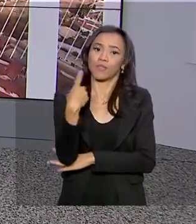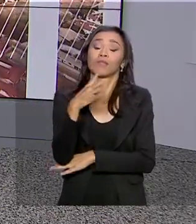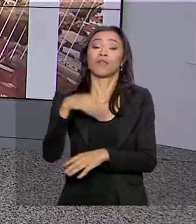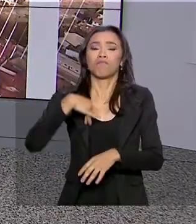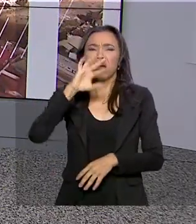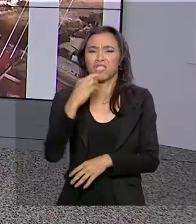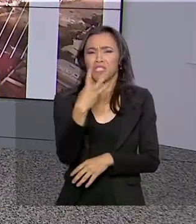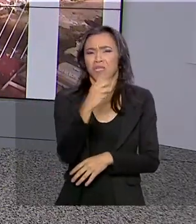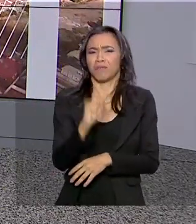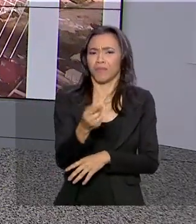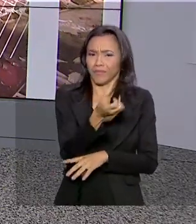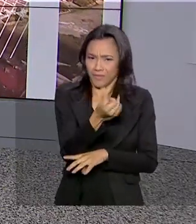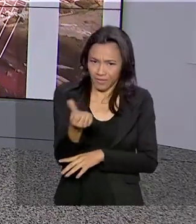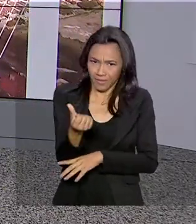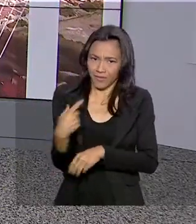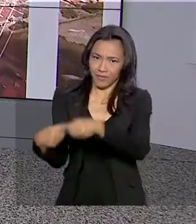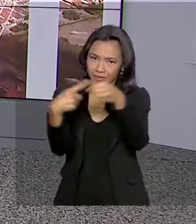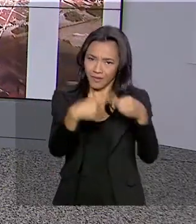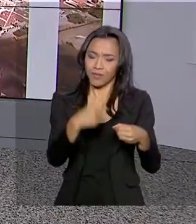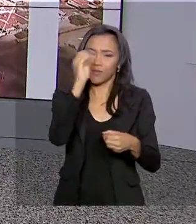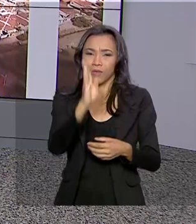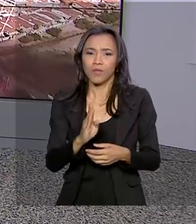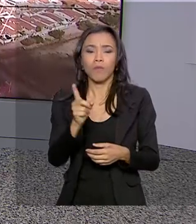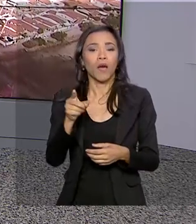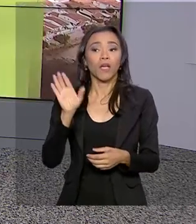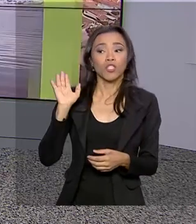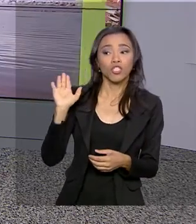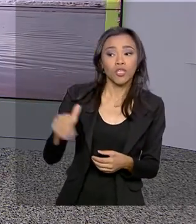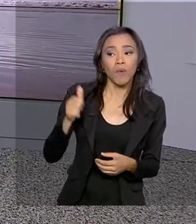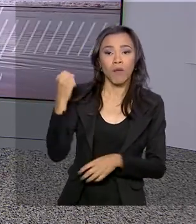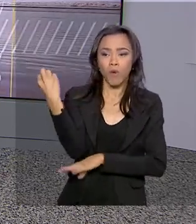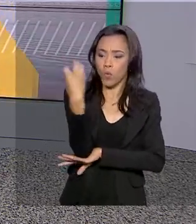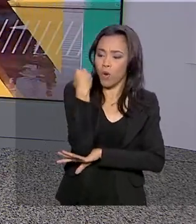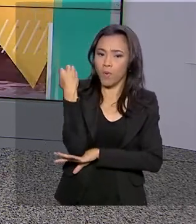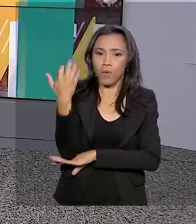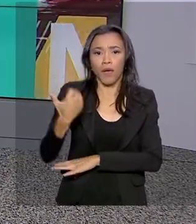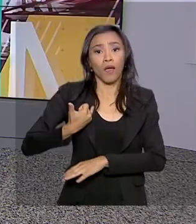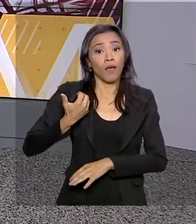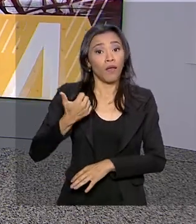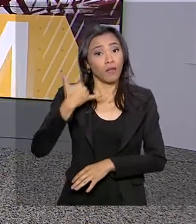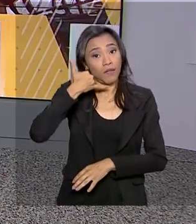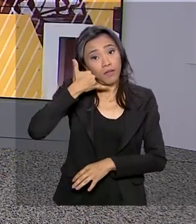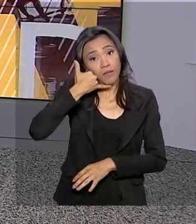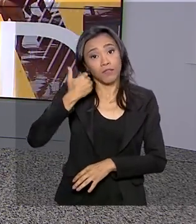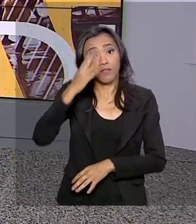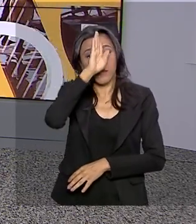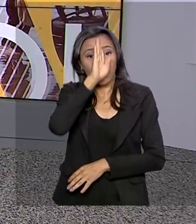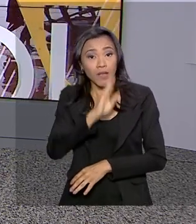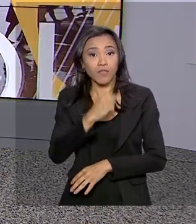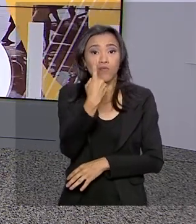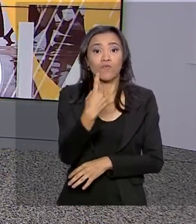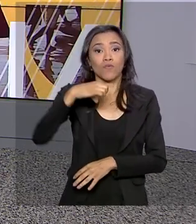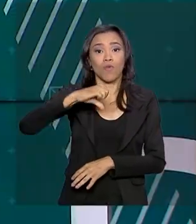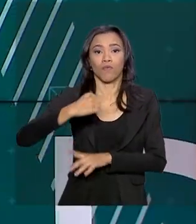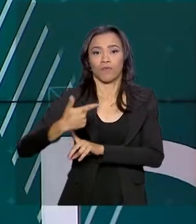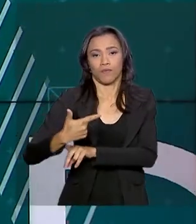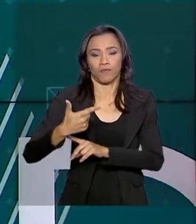.600 cidades brasileiras. Para acionar o SAMU, basta fazer a ligação gratuita para o número 192.